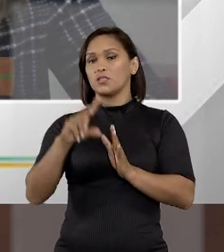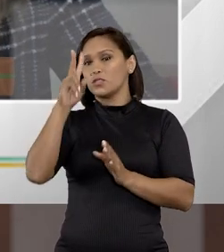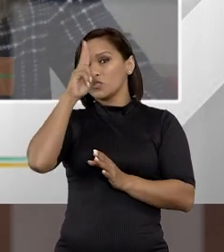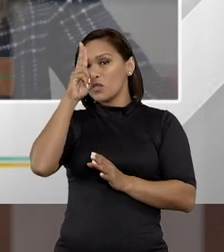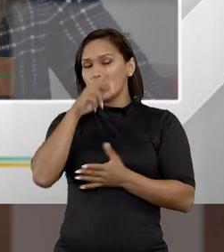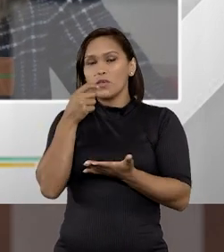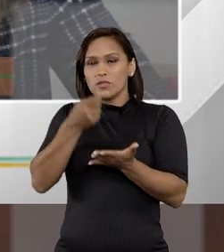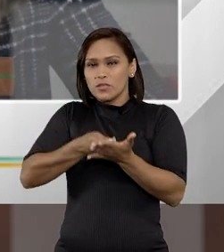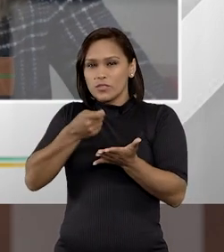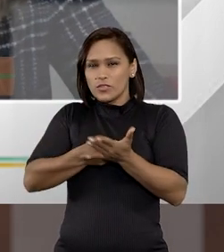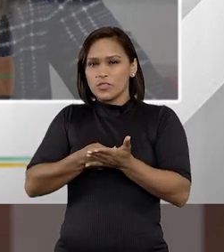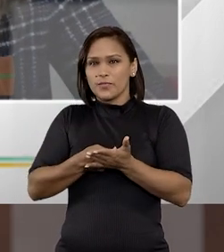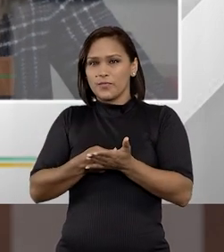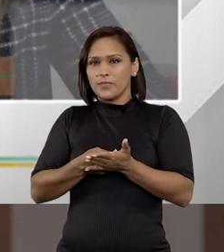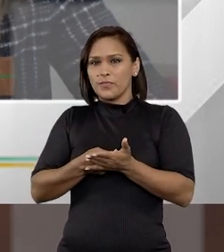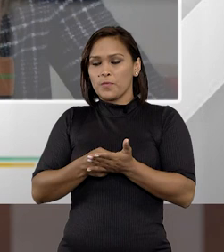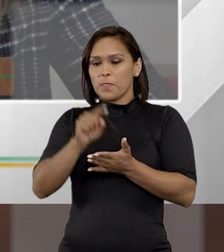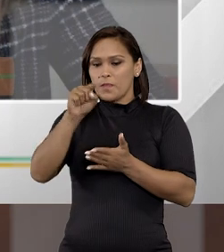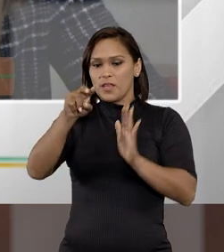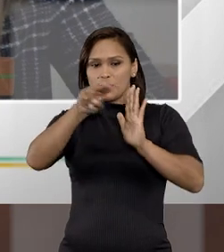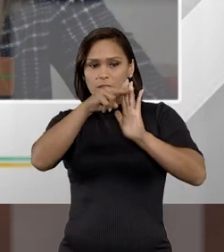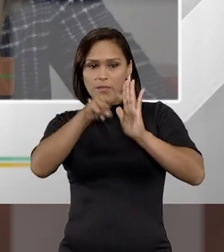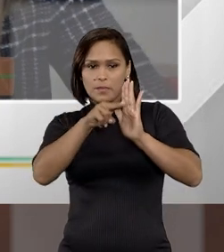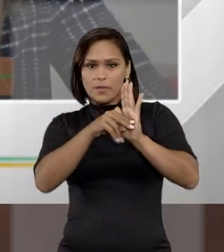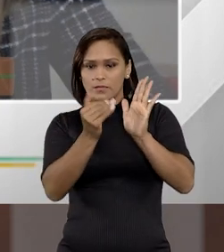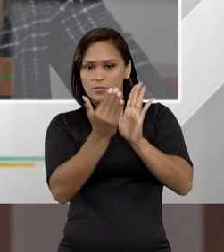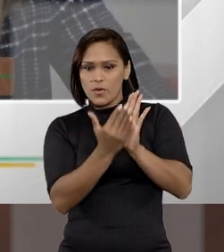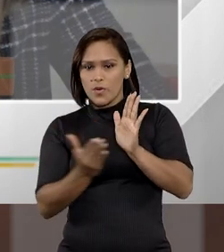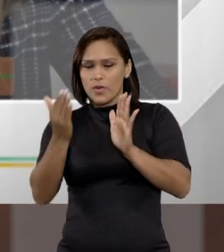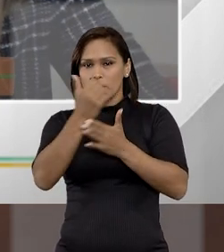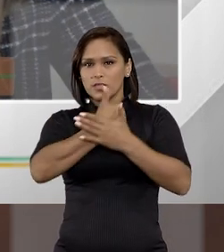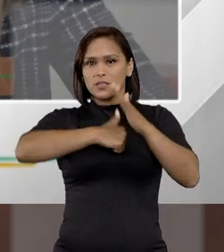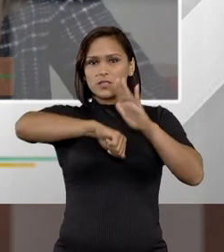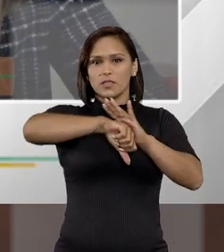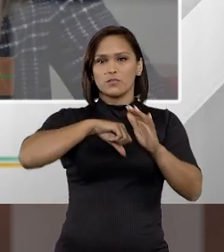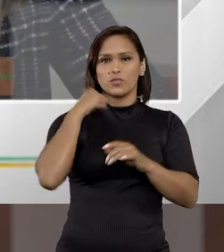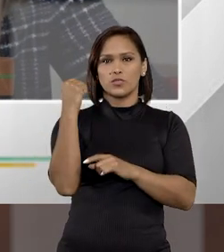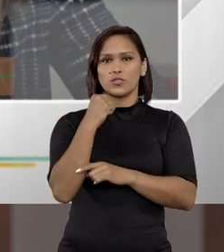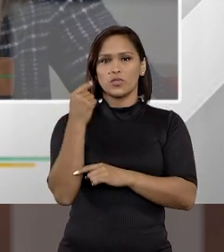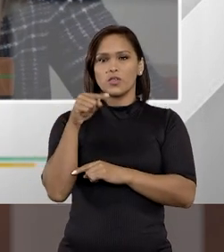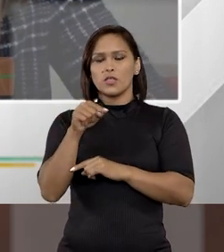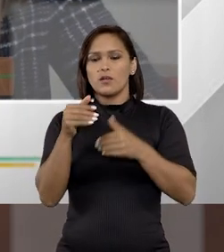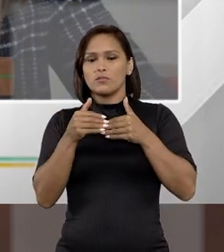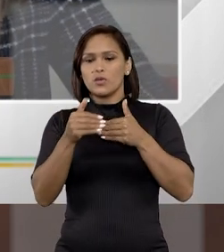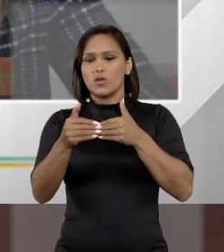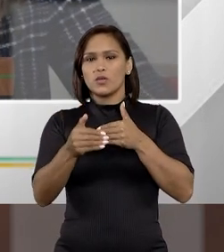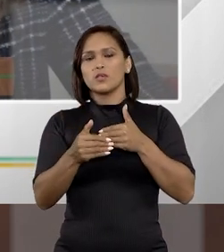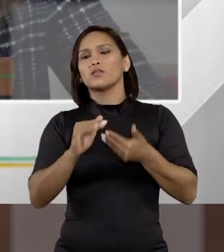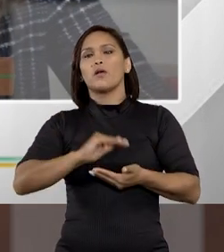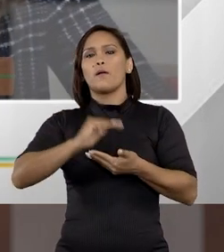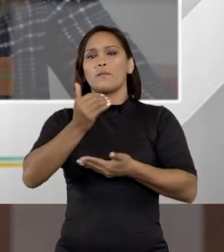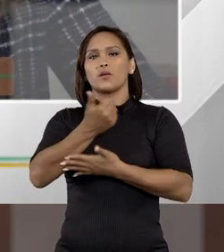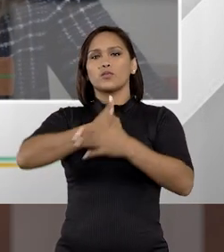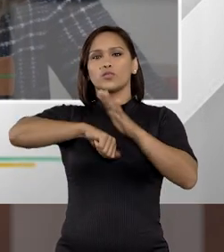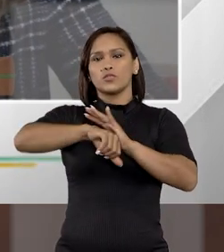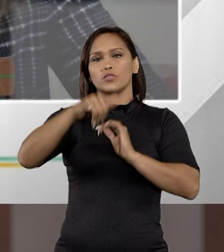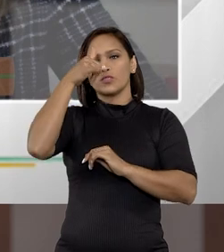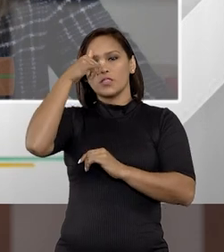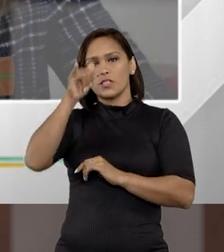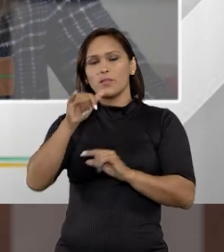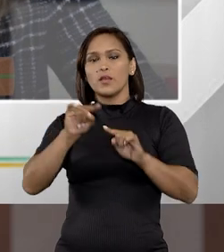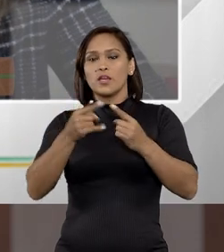gosto sempre de insistir nisso, essas figuras elas passam a ser crime hediondo apenas a partir da promulgação do pacote anticrime,